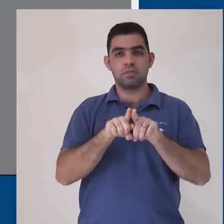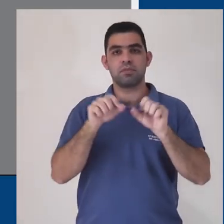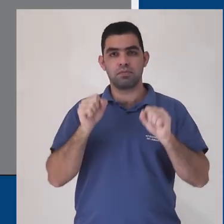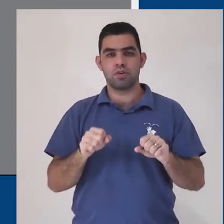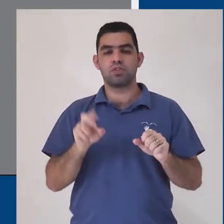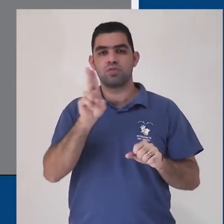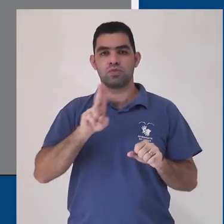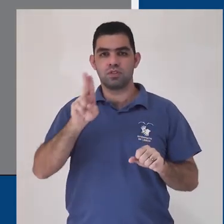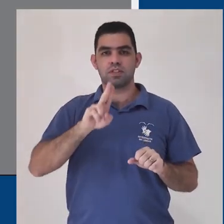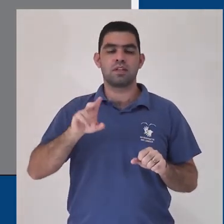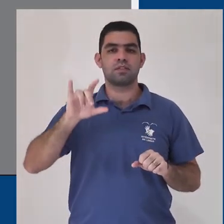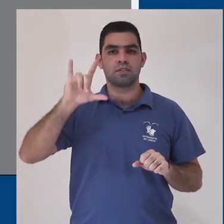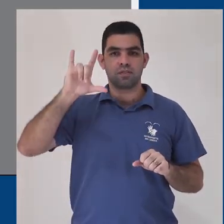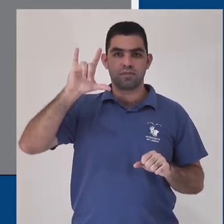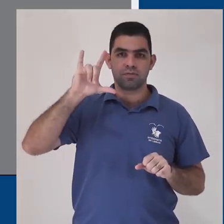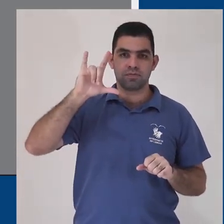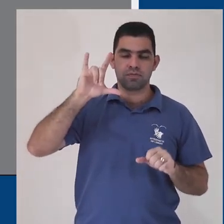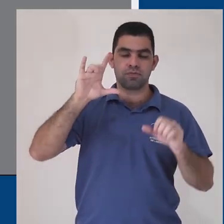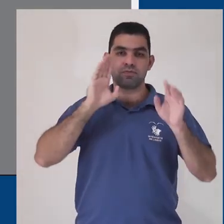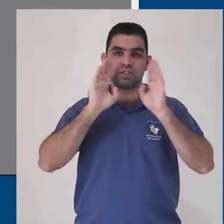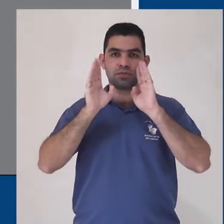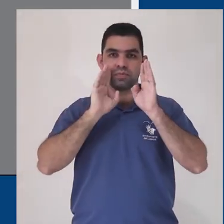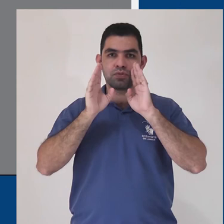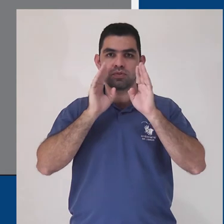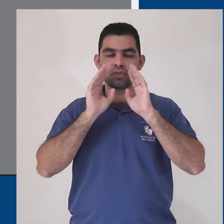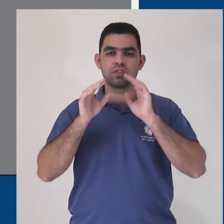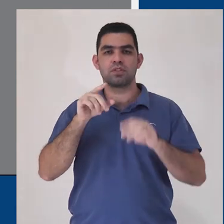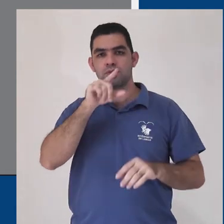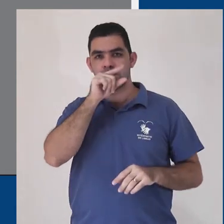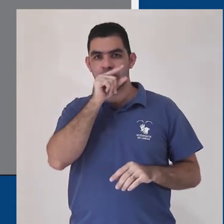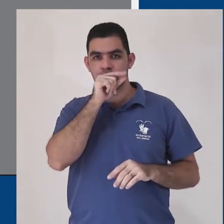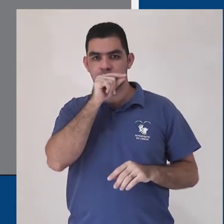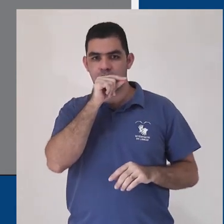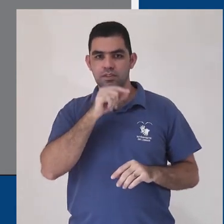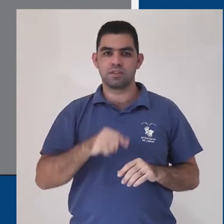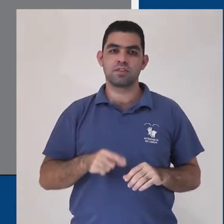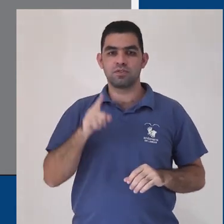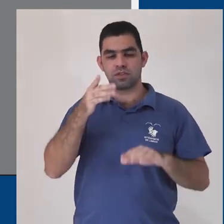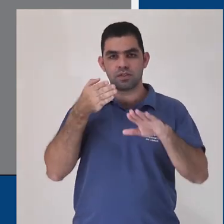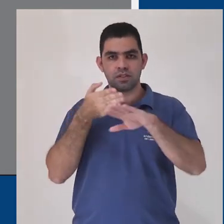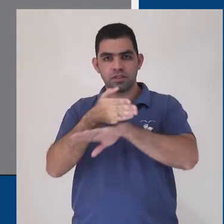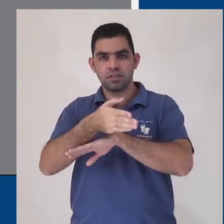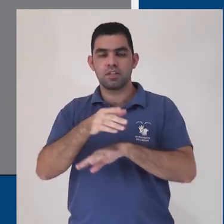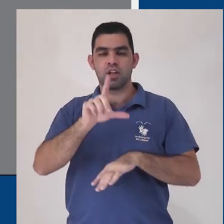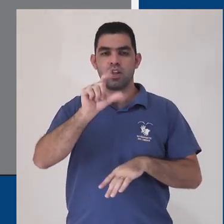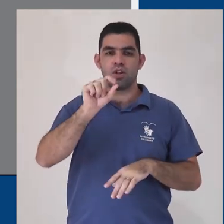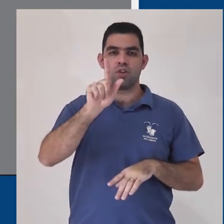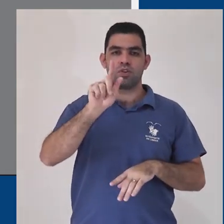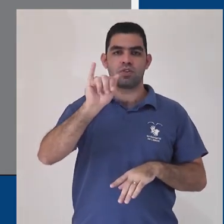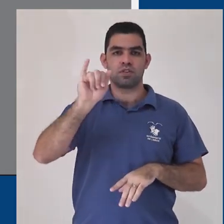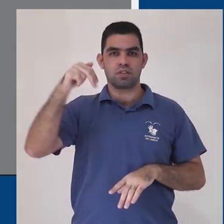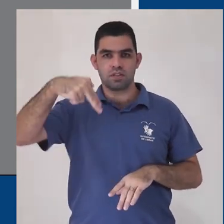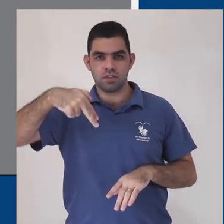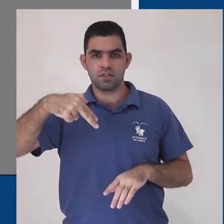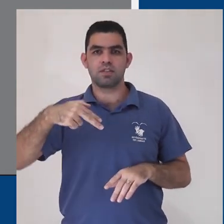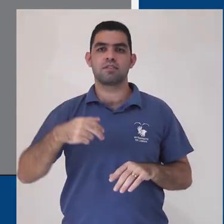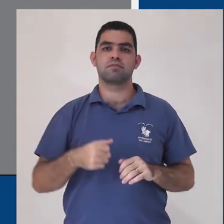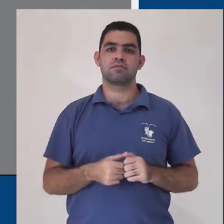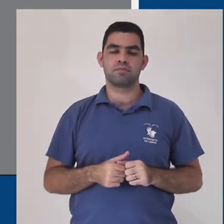também os ícones das redes sociais Facebook e Twitter. Clicando em uma delas, você será redirecionado para a página para fazer login